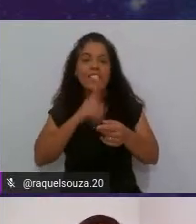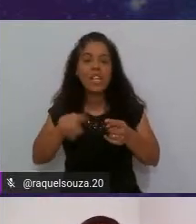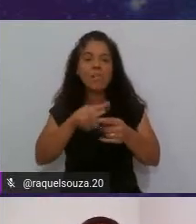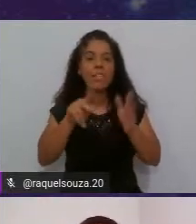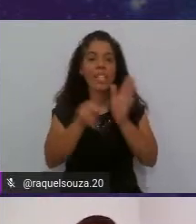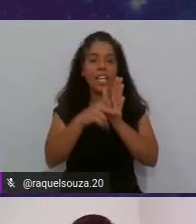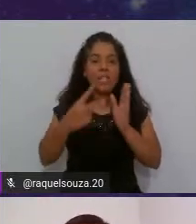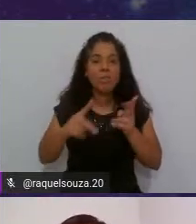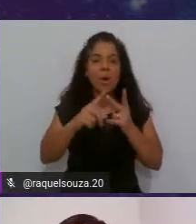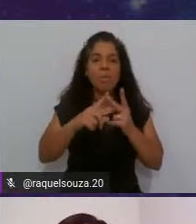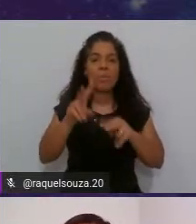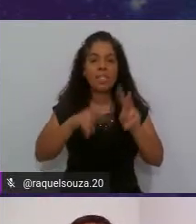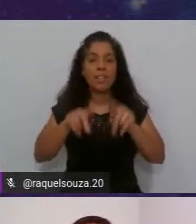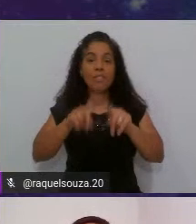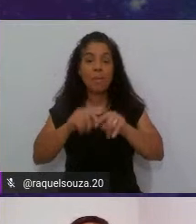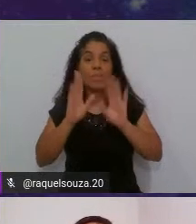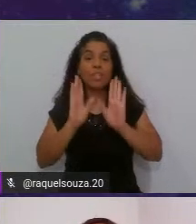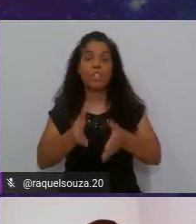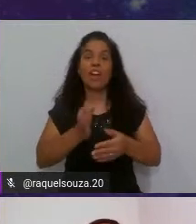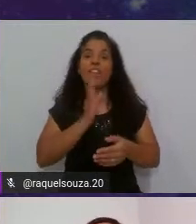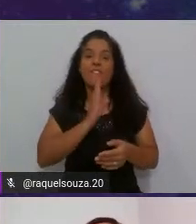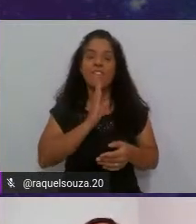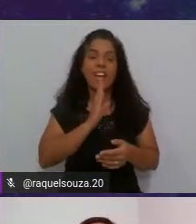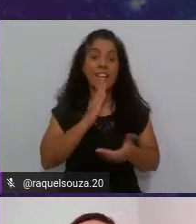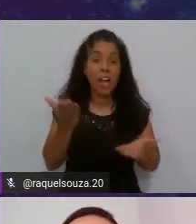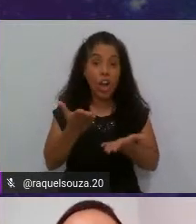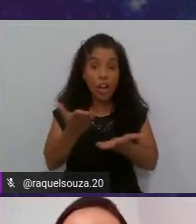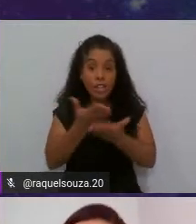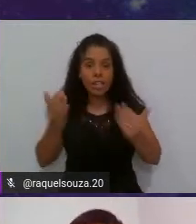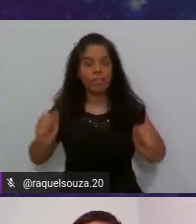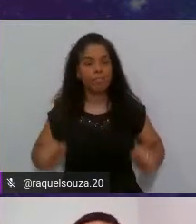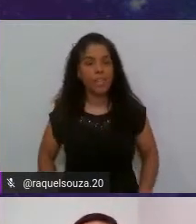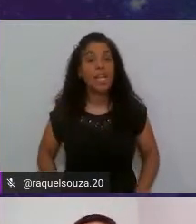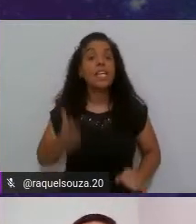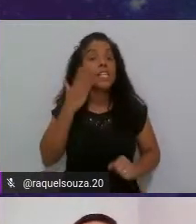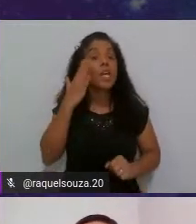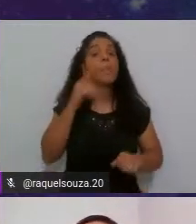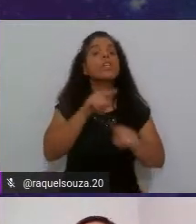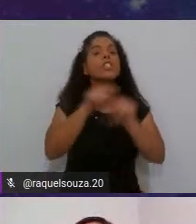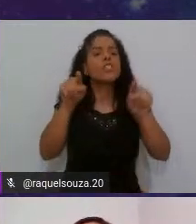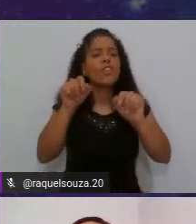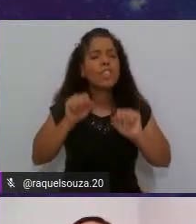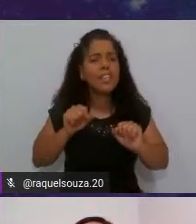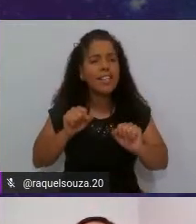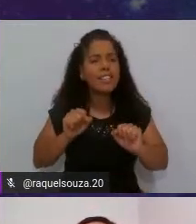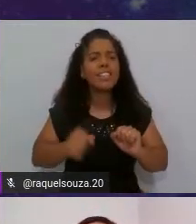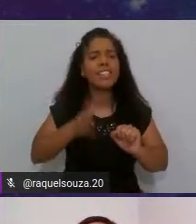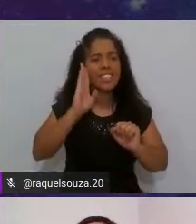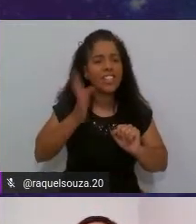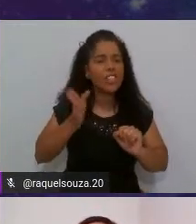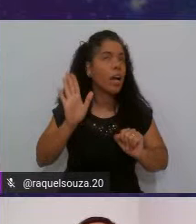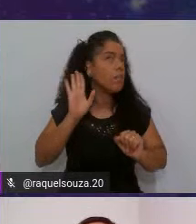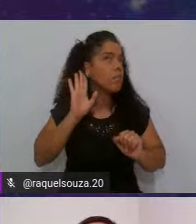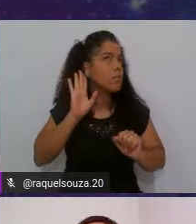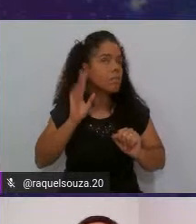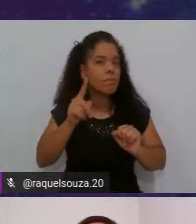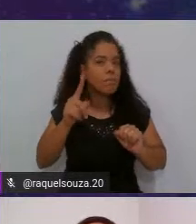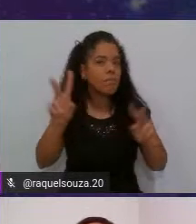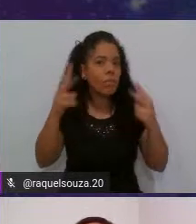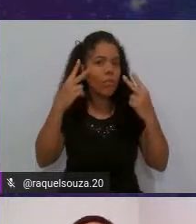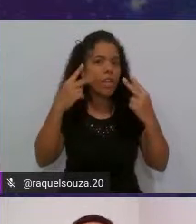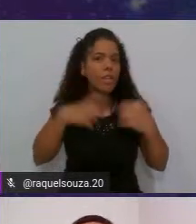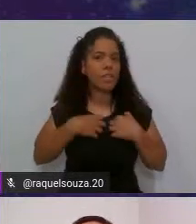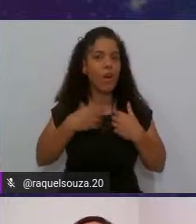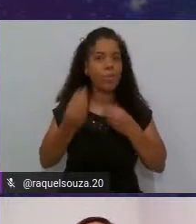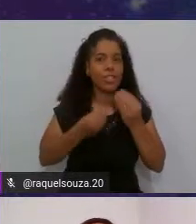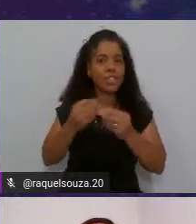ferramentas que eu já conheço agora galera eu queria saber de vocês vocês já ouviram essa forma de executar